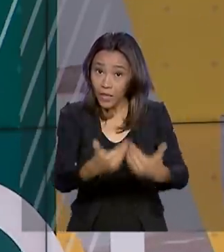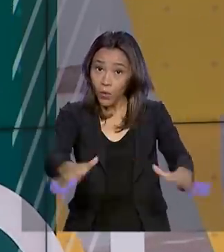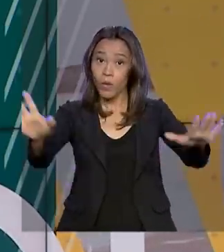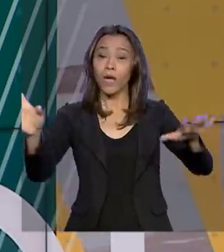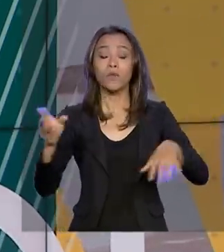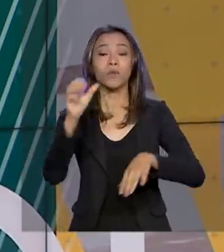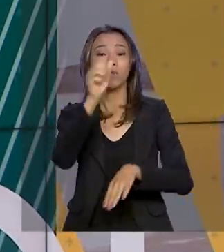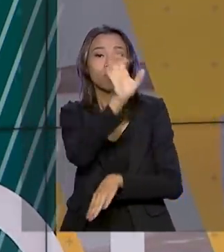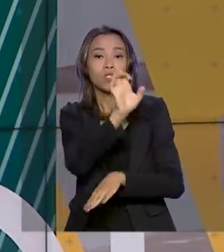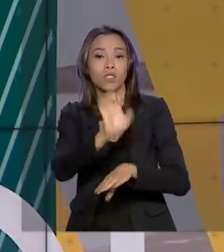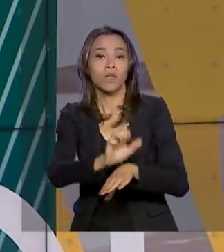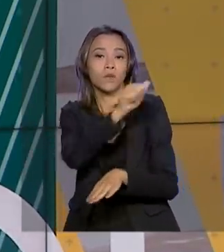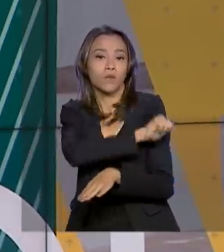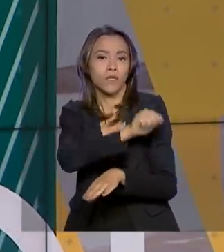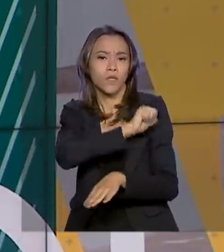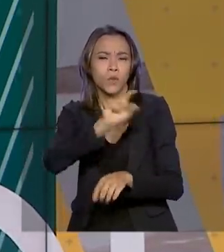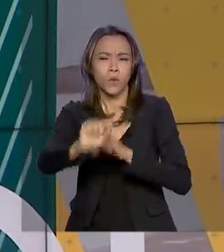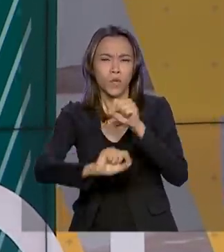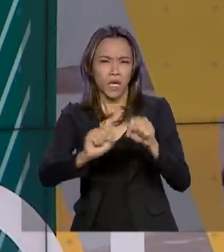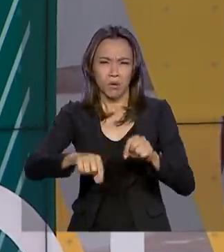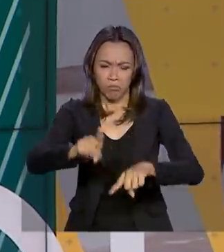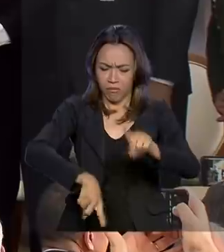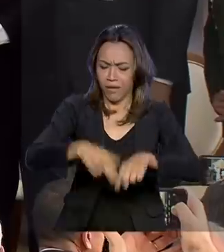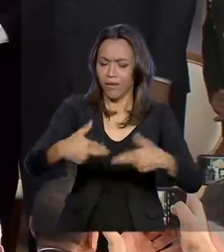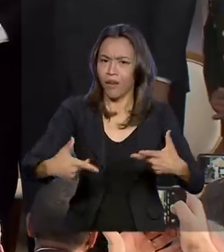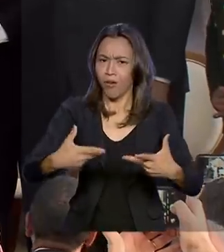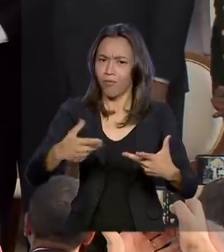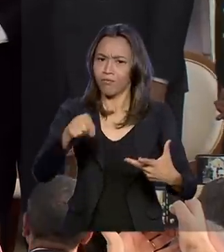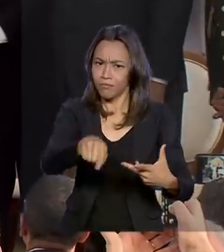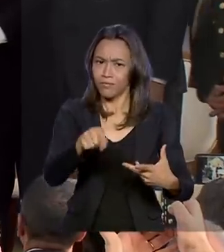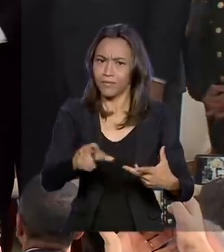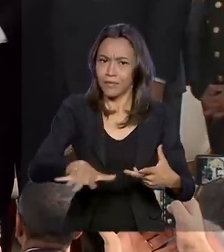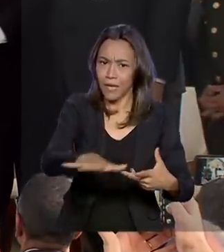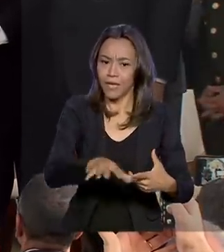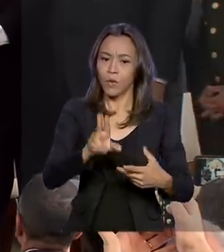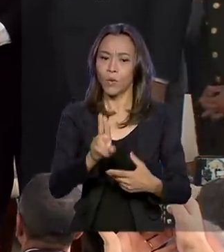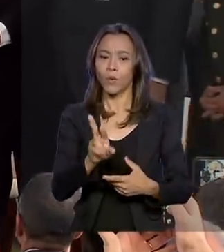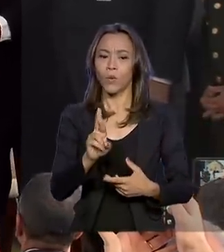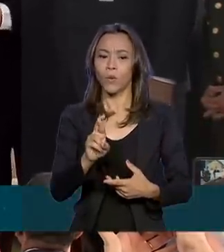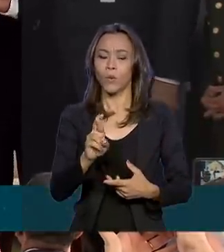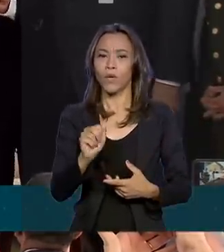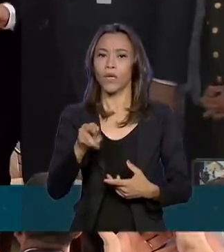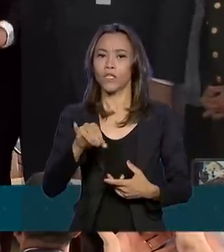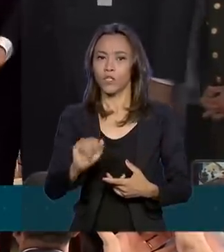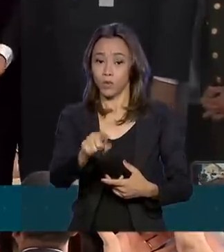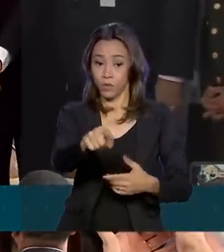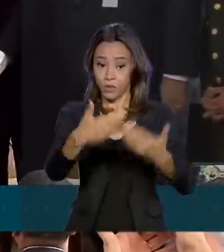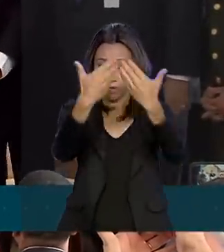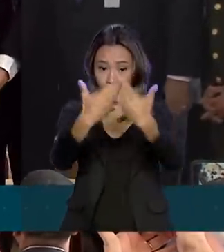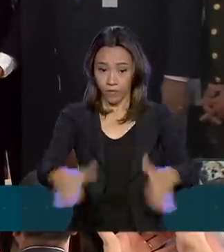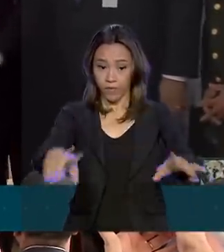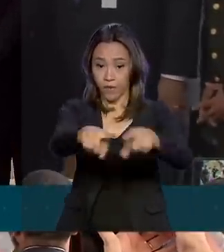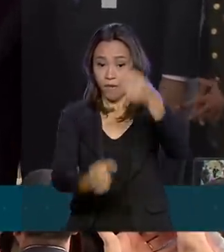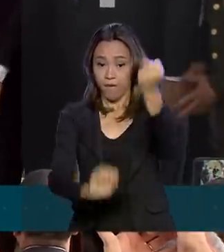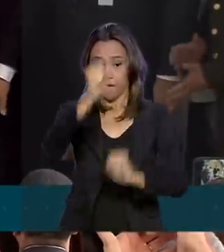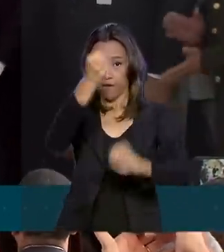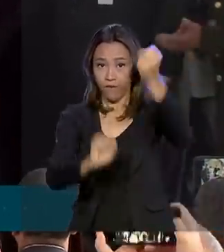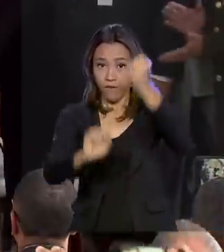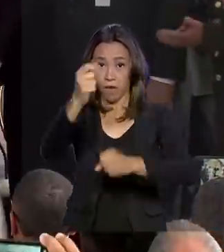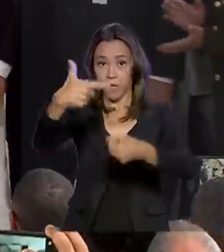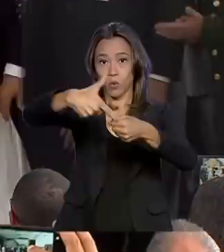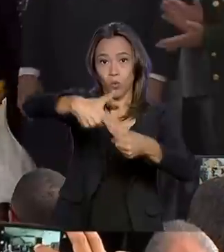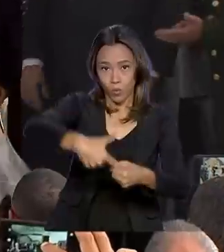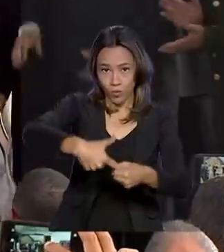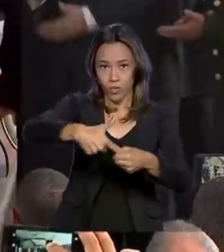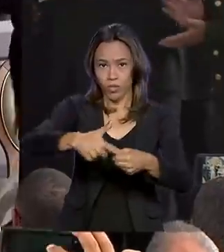equipamento usado para enriquecer urânio. A inauguração aconteceu na fábrica de combustível nuclear